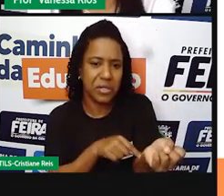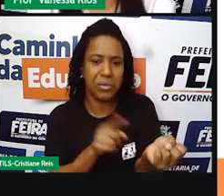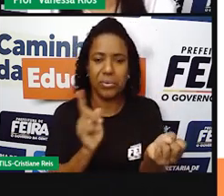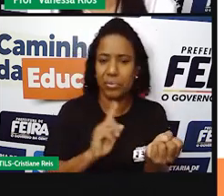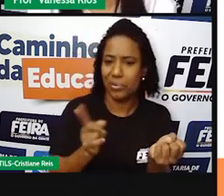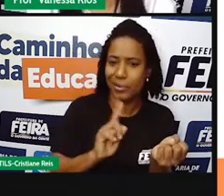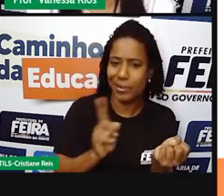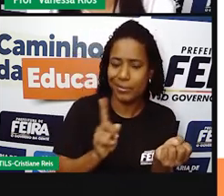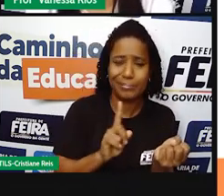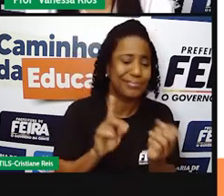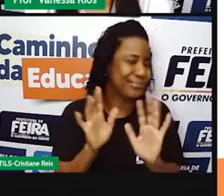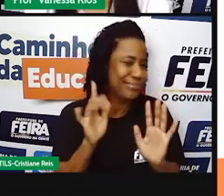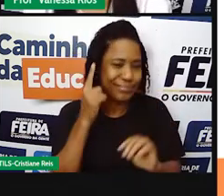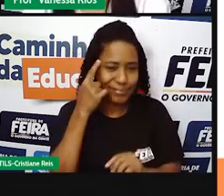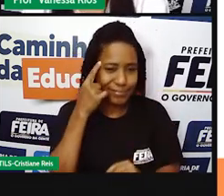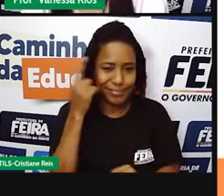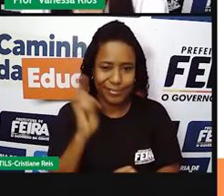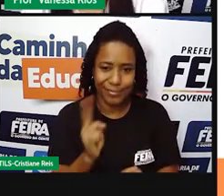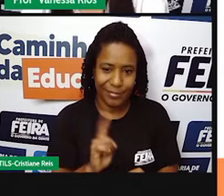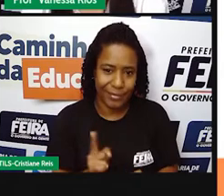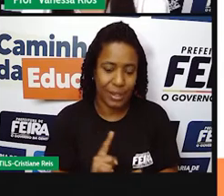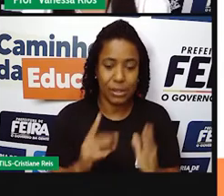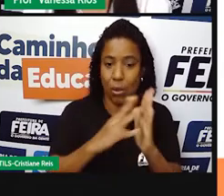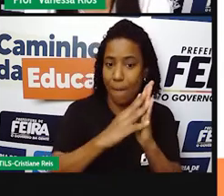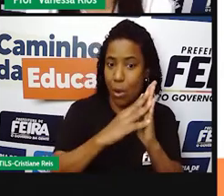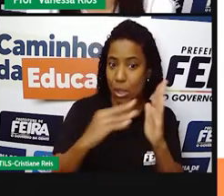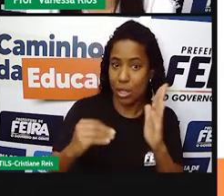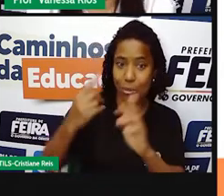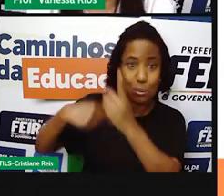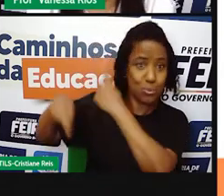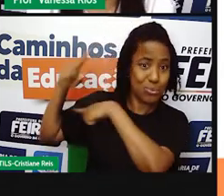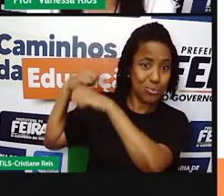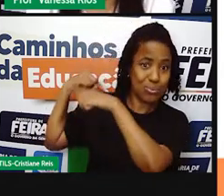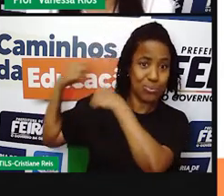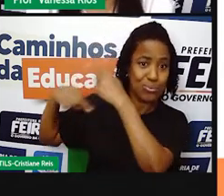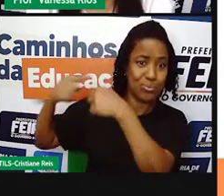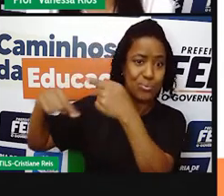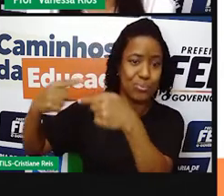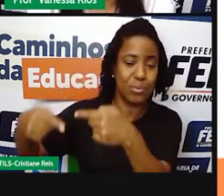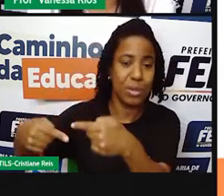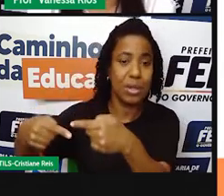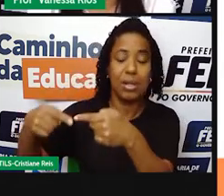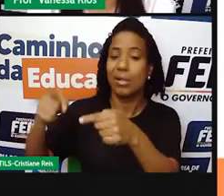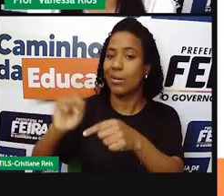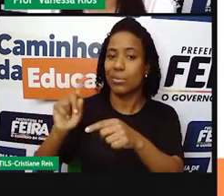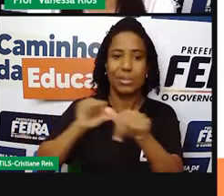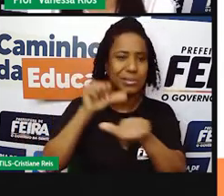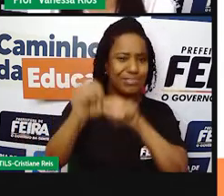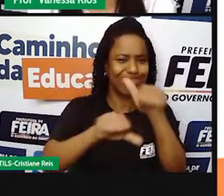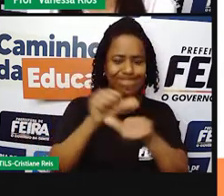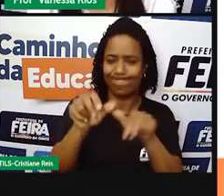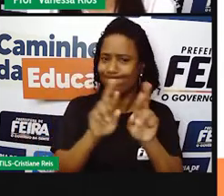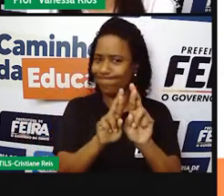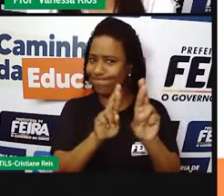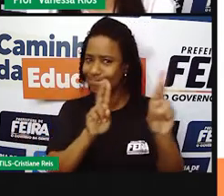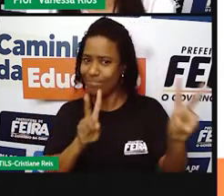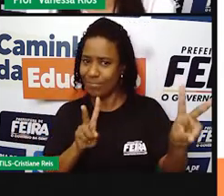não é. Se obedece um modelo aí tradicional, se não, se é bem diferente, né? Porque a gente está